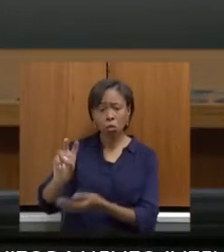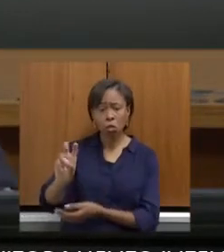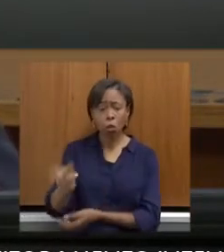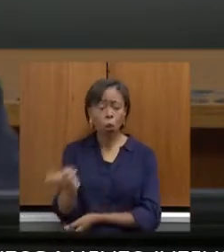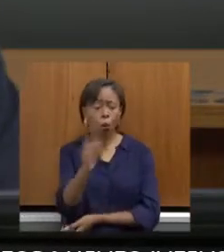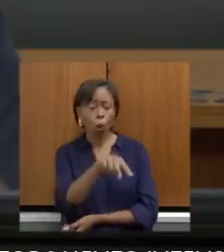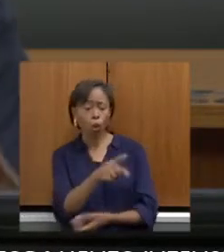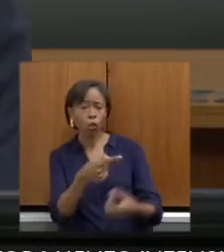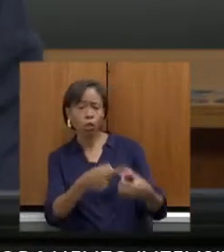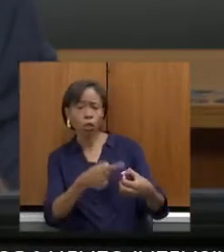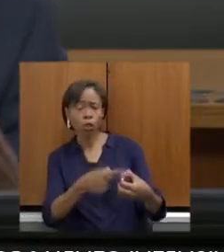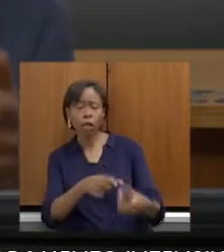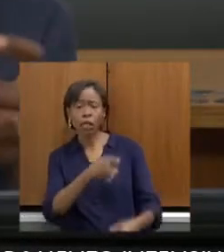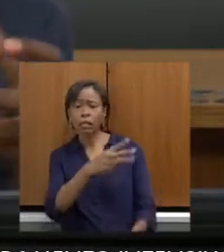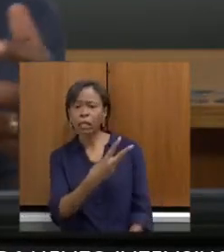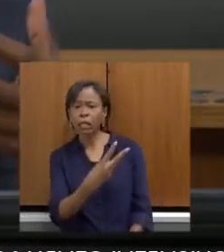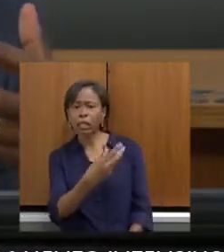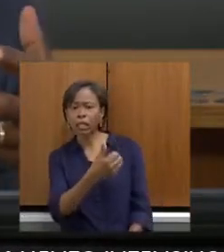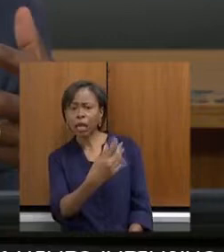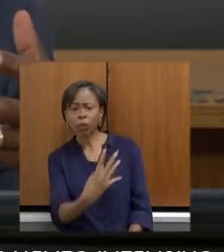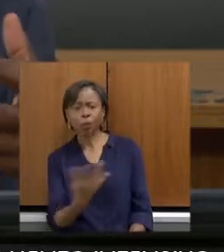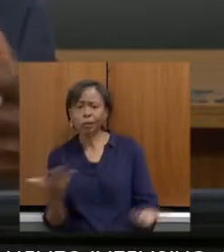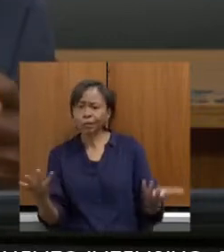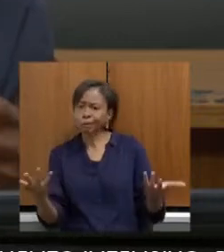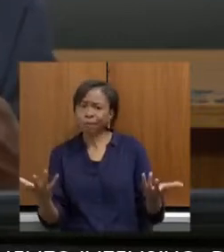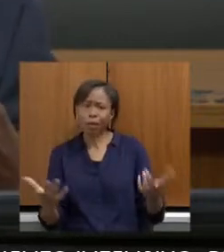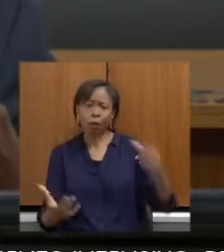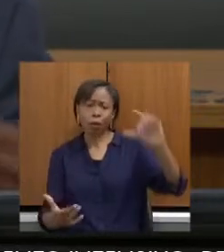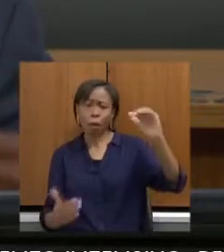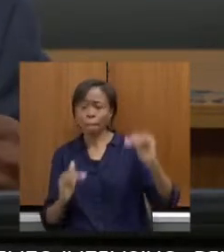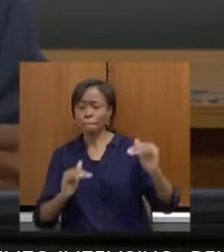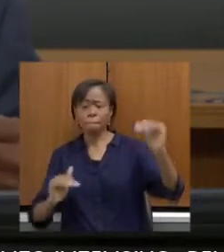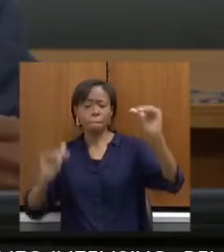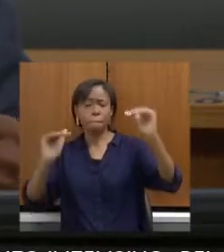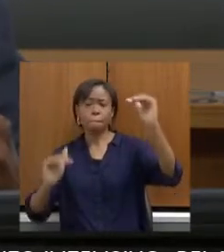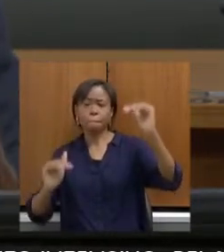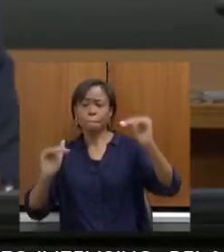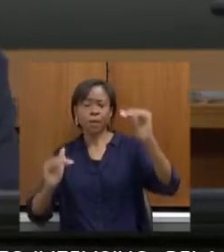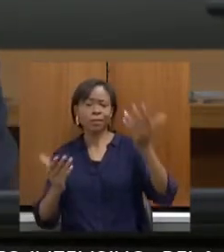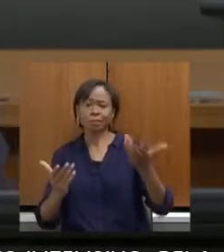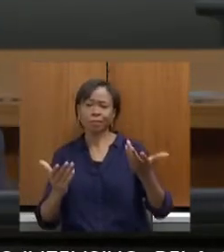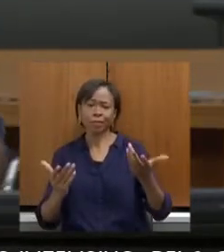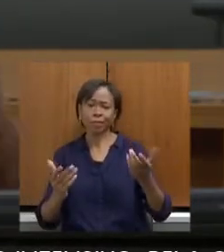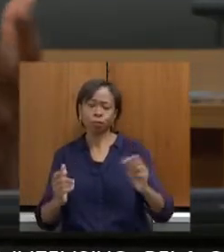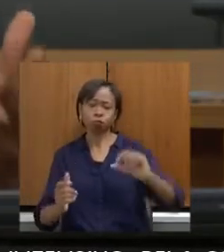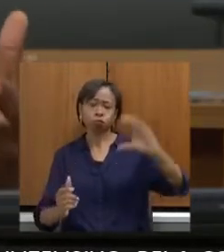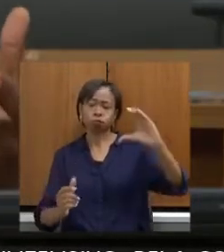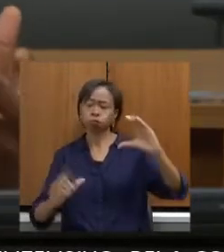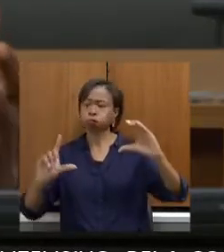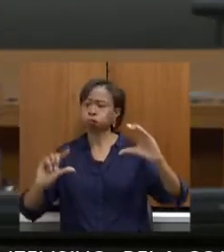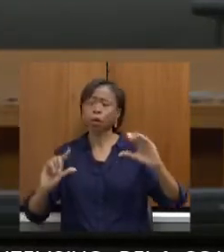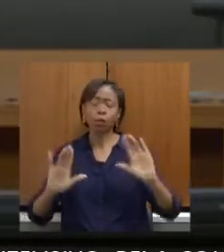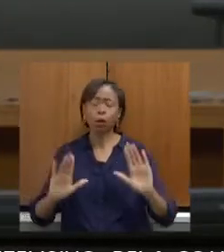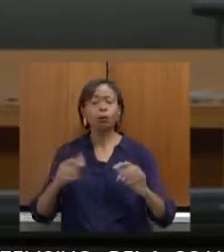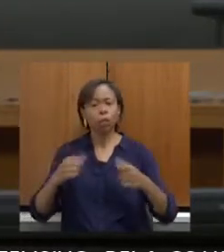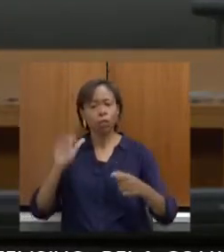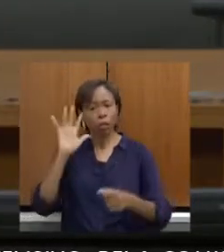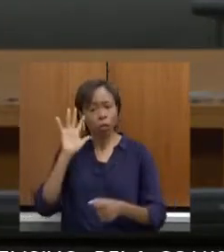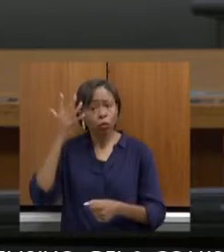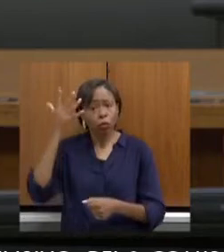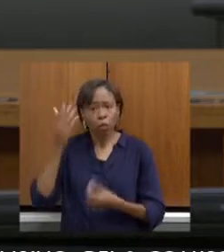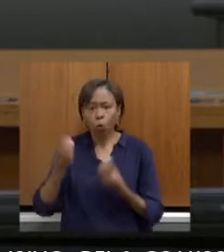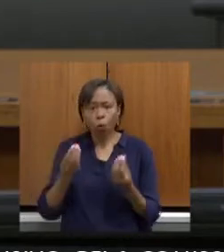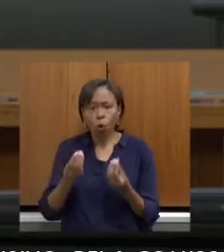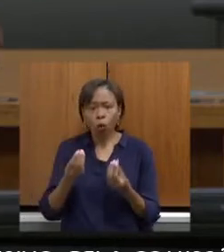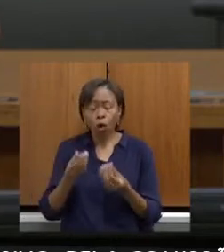é a gente sentar a discutir e chegar num ponto que possa beneficiar mais municípios. Isso não